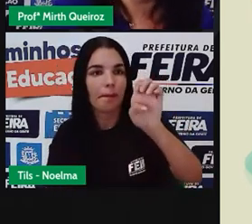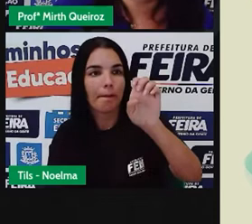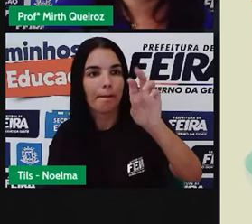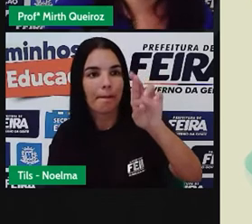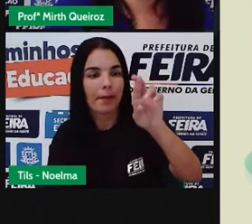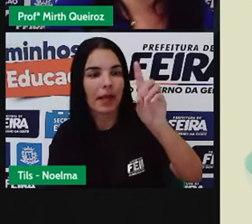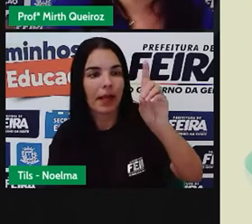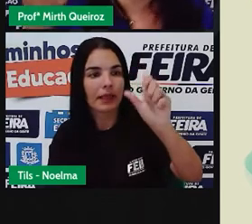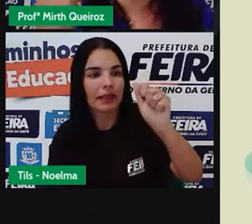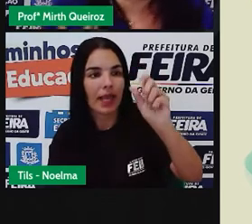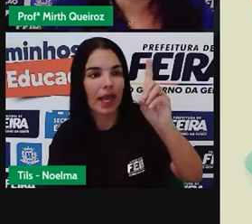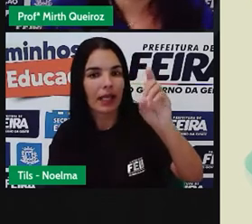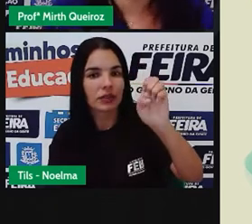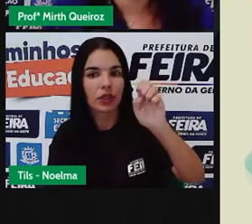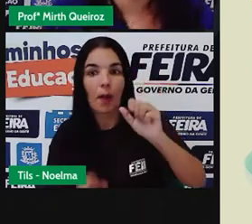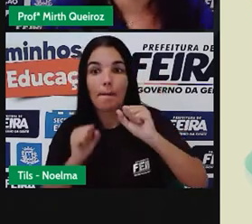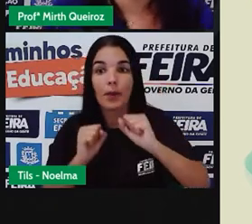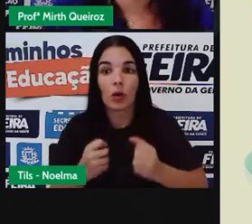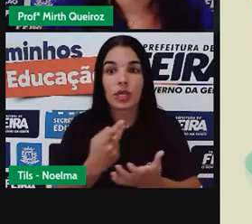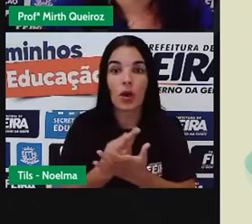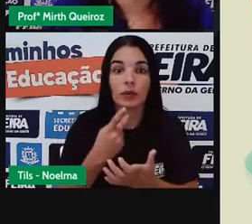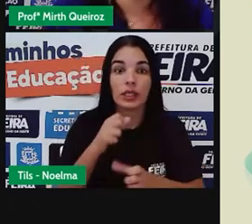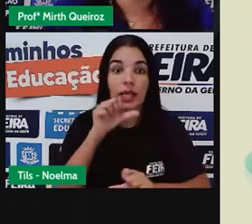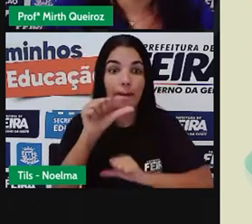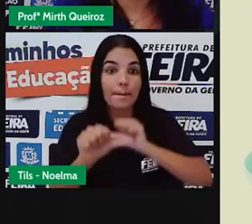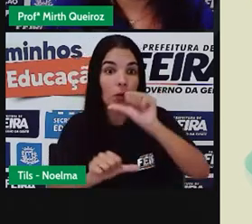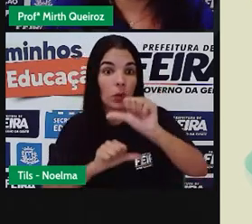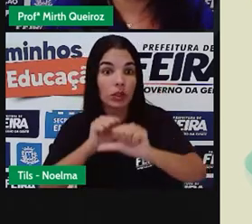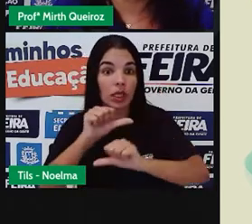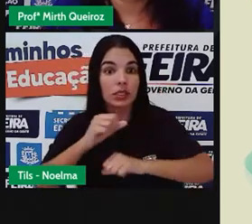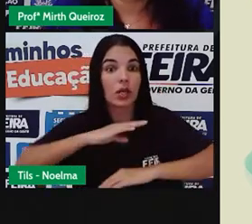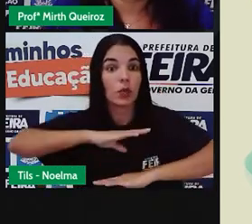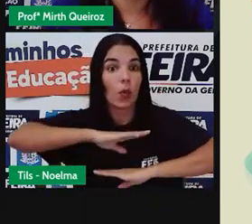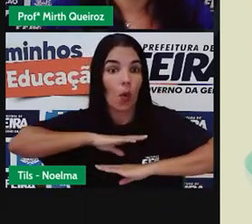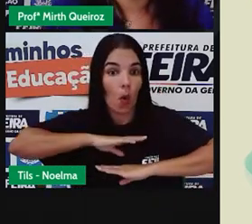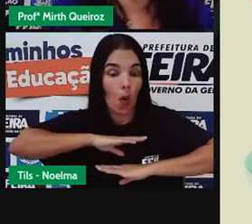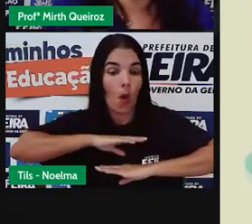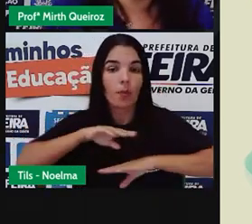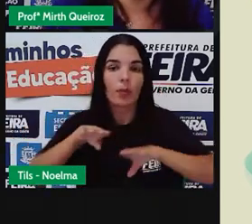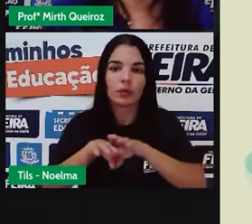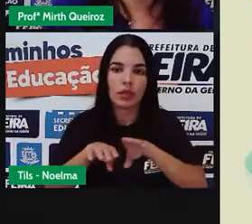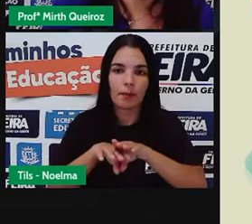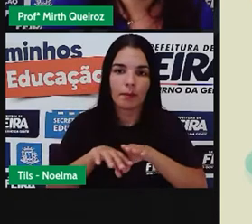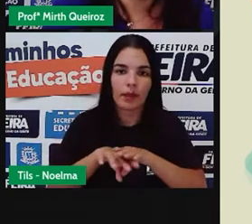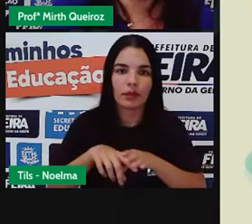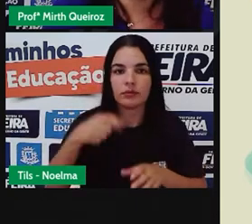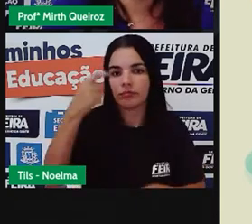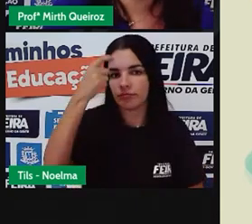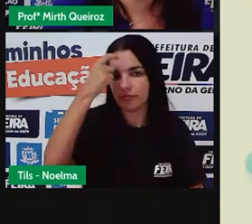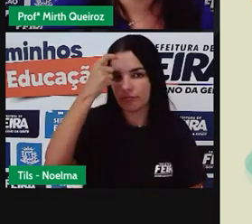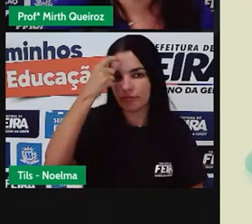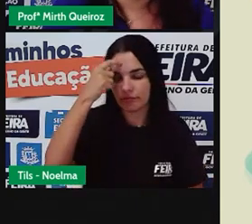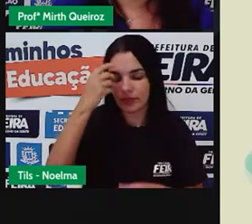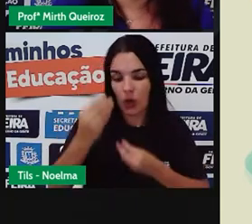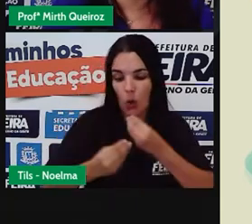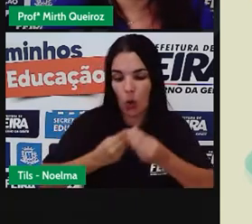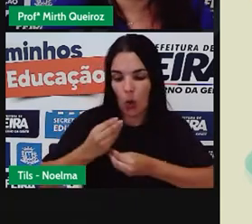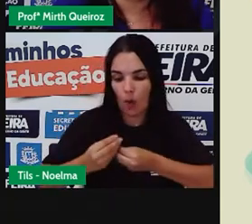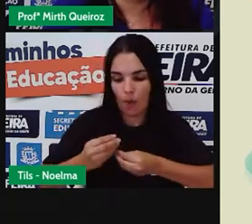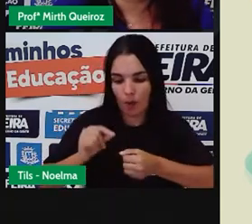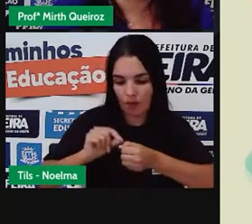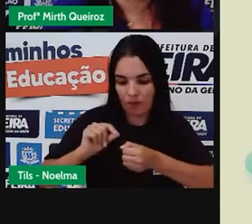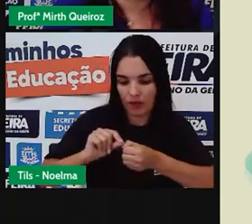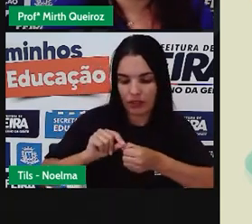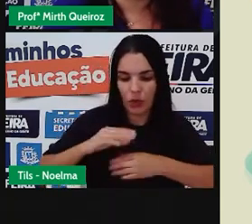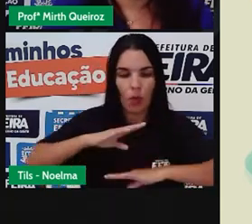biológicas, que é na própria estrutura biológica do nosso corpo, e fisiológicas seria do próprio funcionamento do